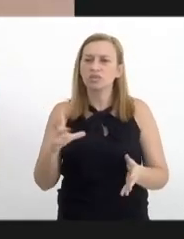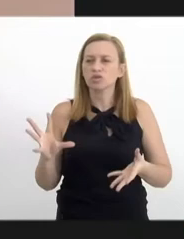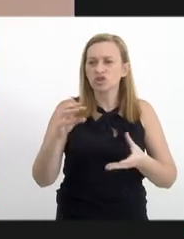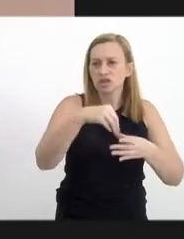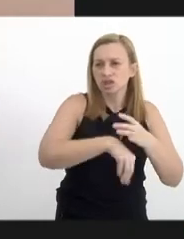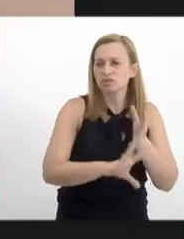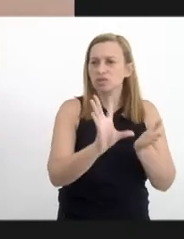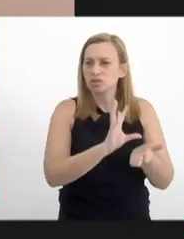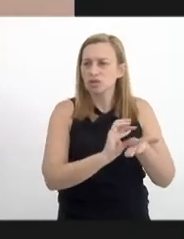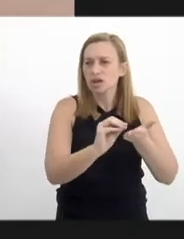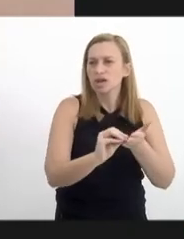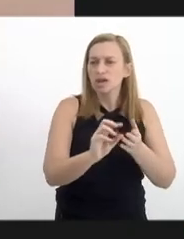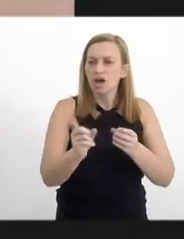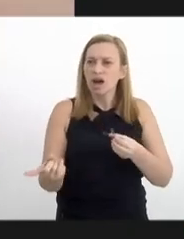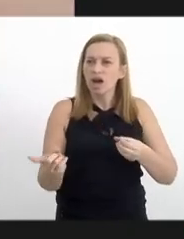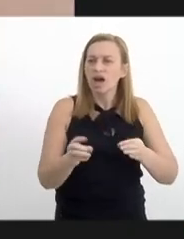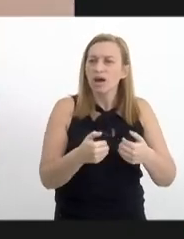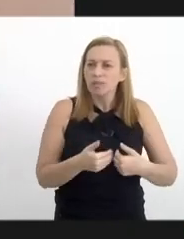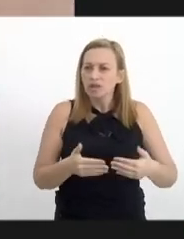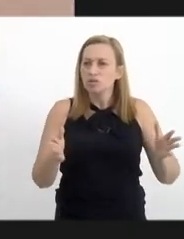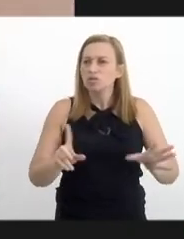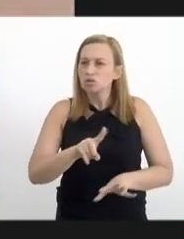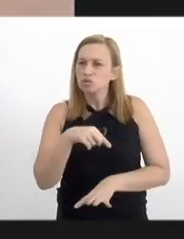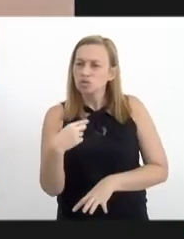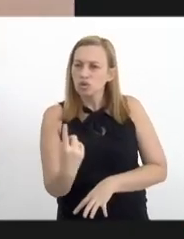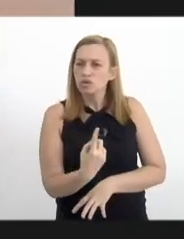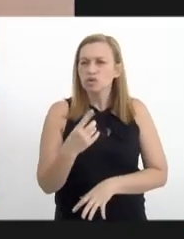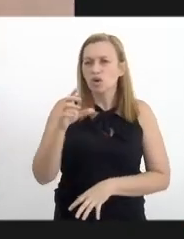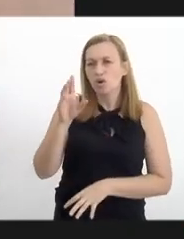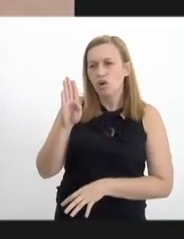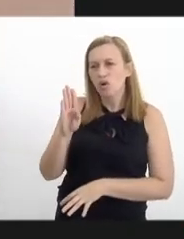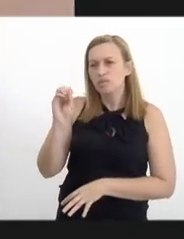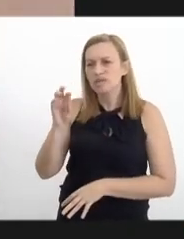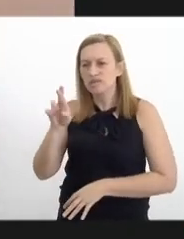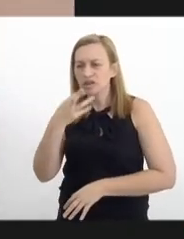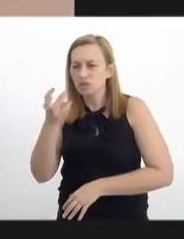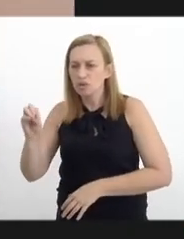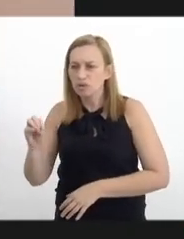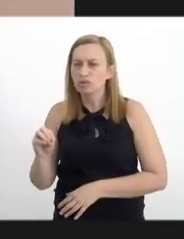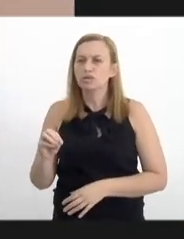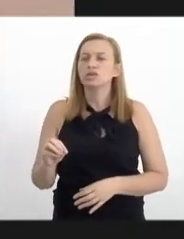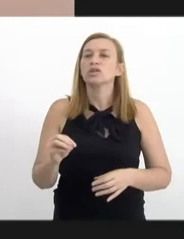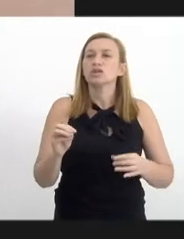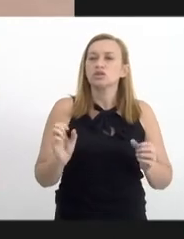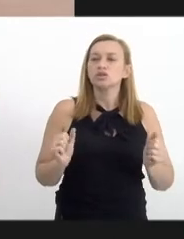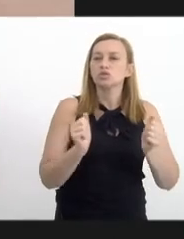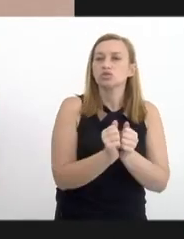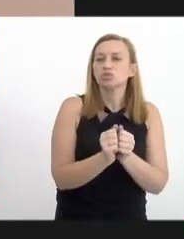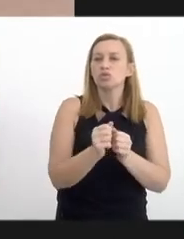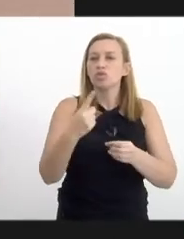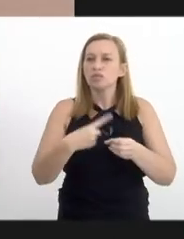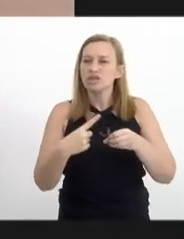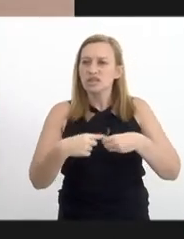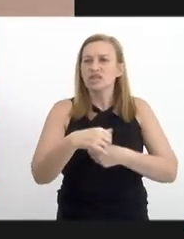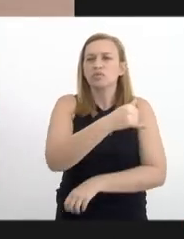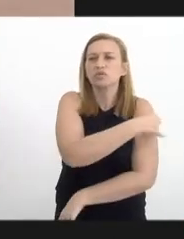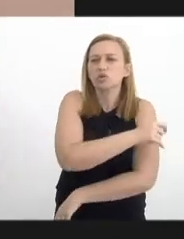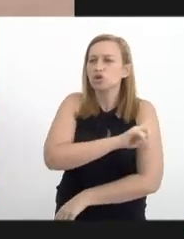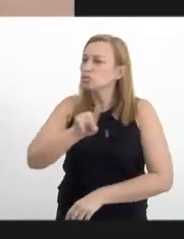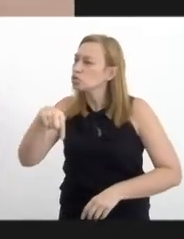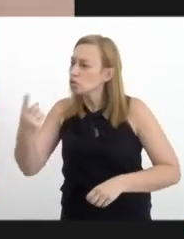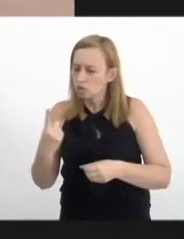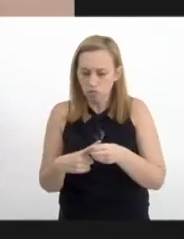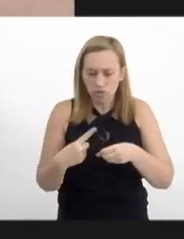a reabertura do nosso observatório para que nós possamos estar em colaboração ao município do Rio e a todos os outros